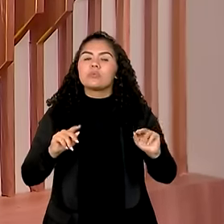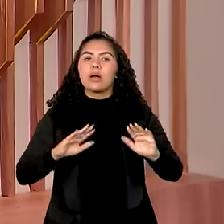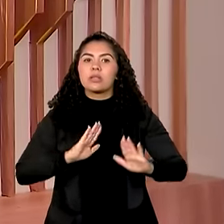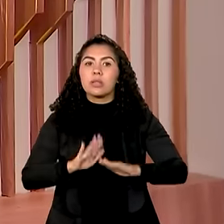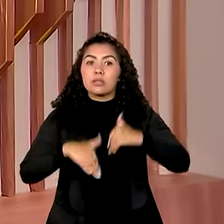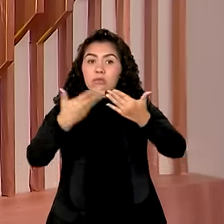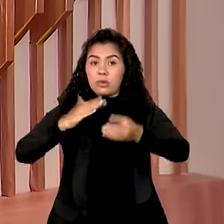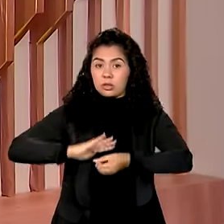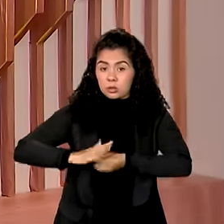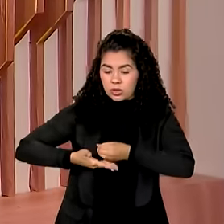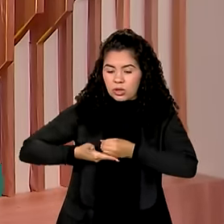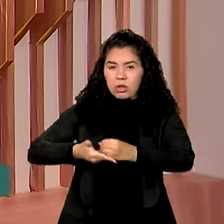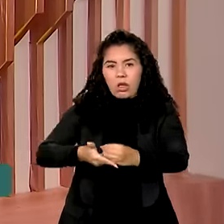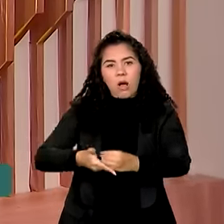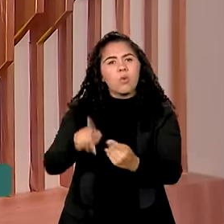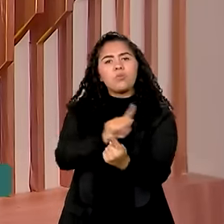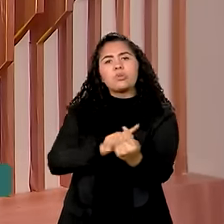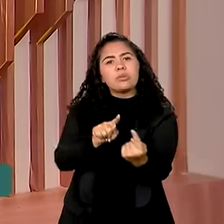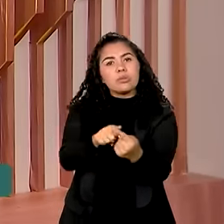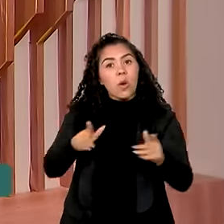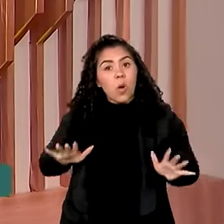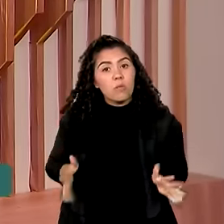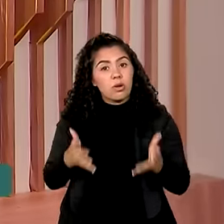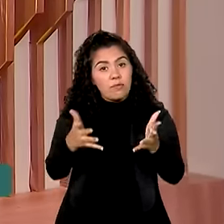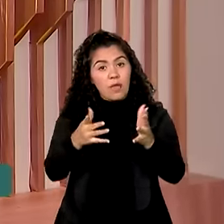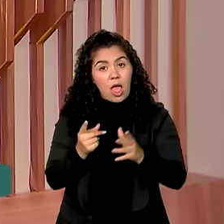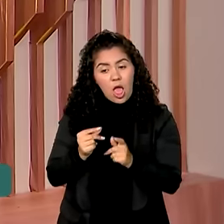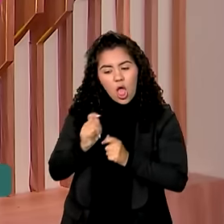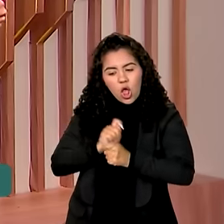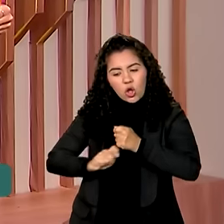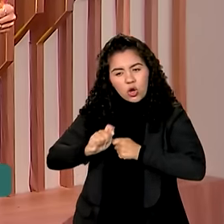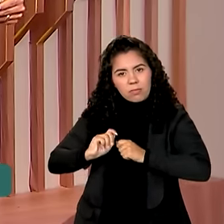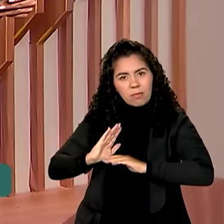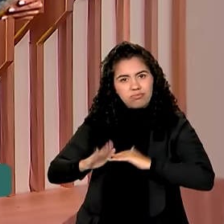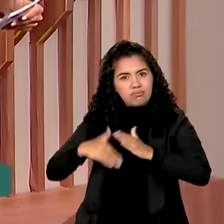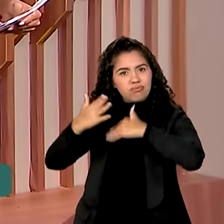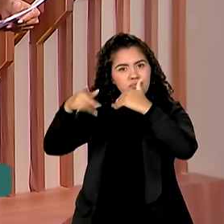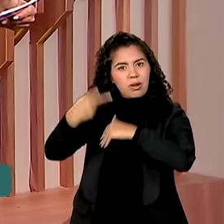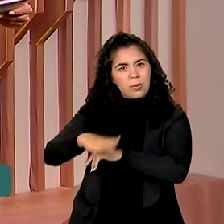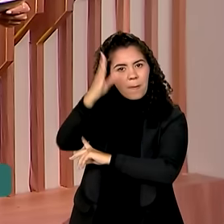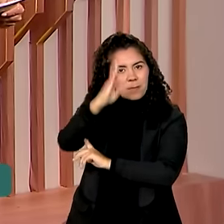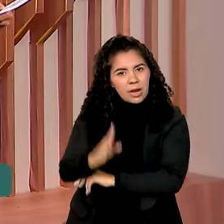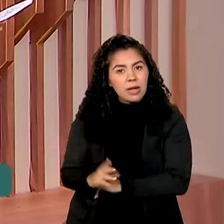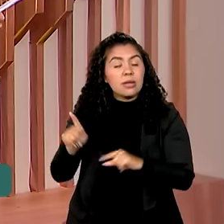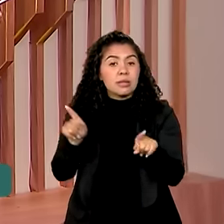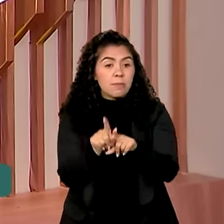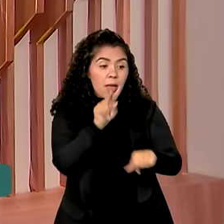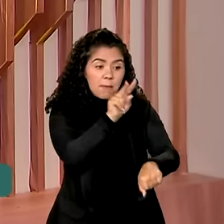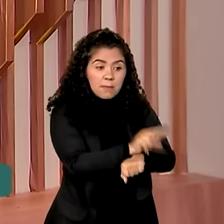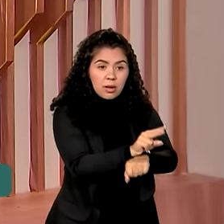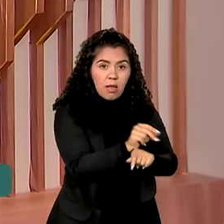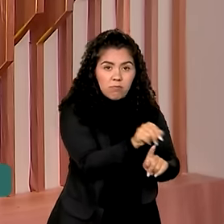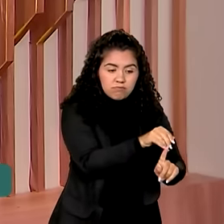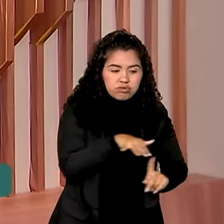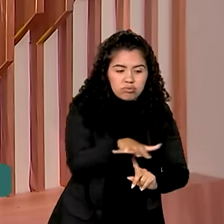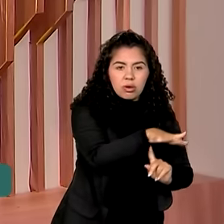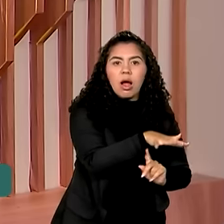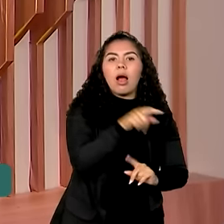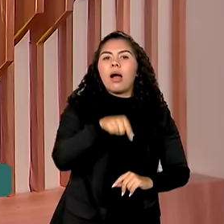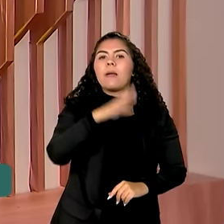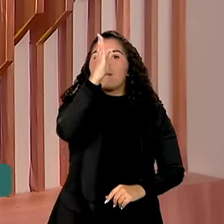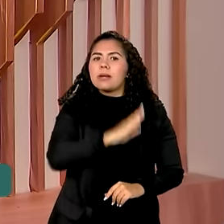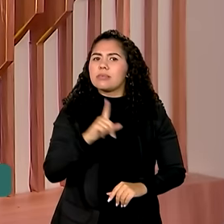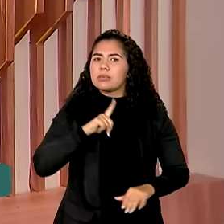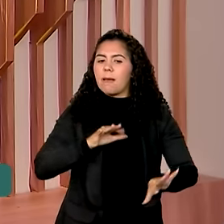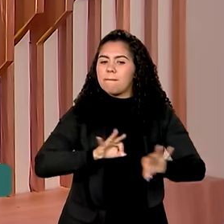sustentável. Para promover o crescimento econômico do país e, ao mesmo tempo, preservar o meio ambiente, o Brasil já tem